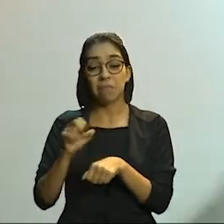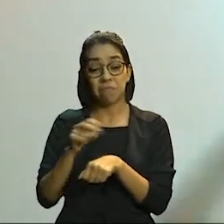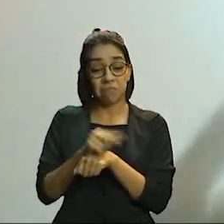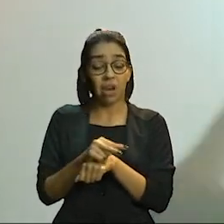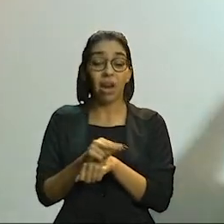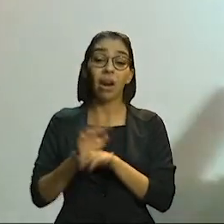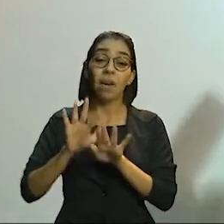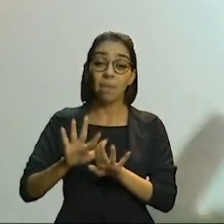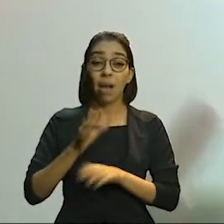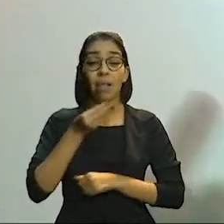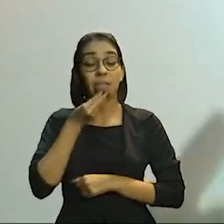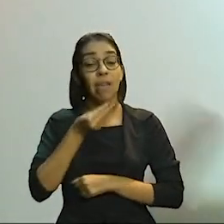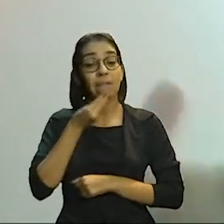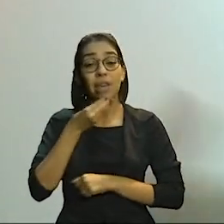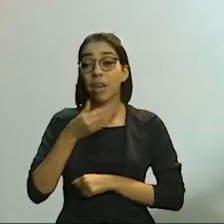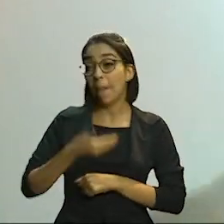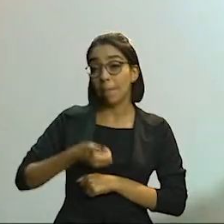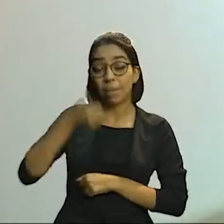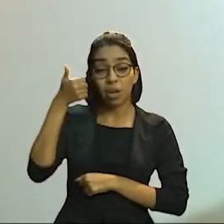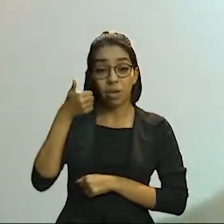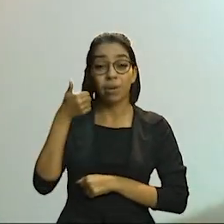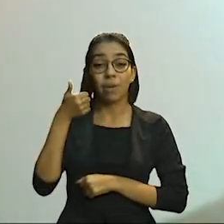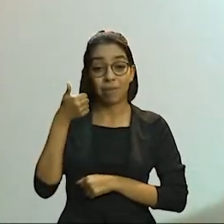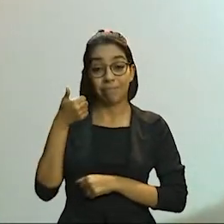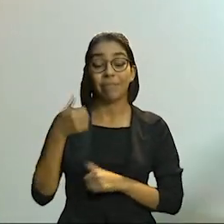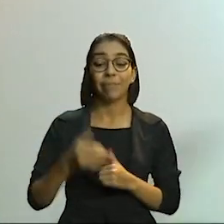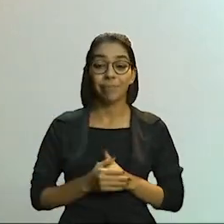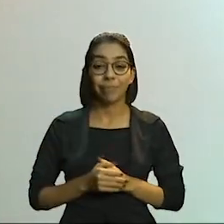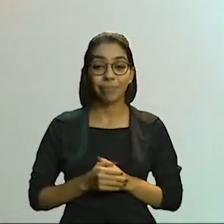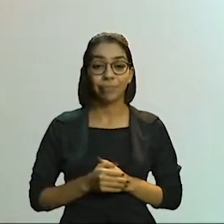muito mais rentáveis ao mercado do que outros se imaginam.